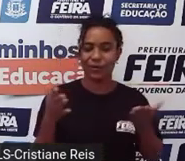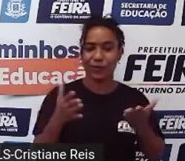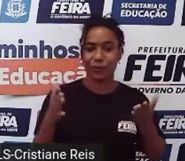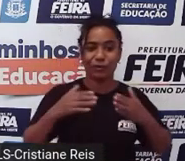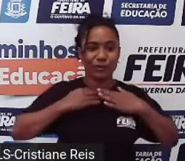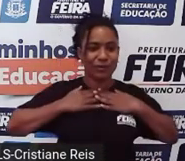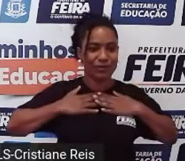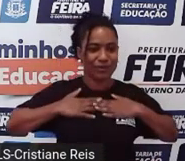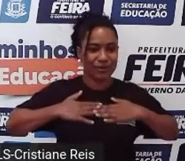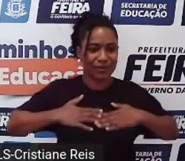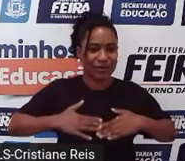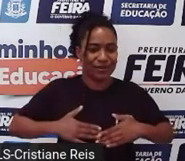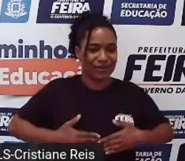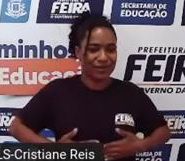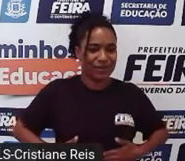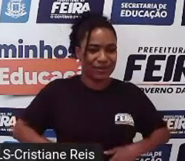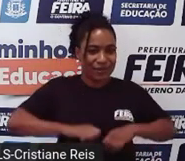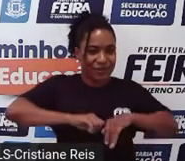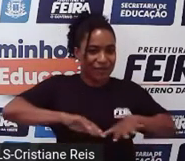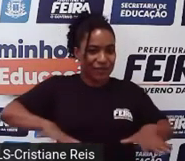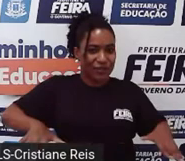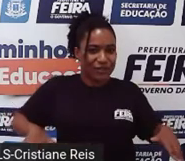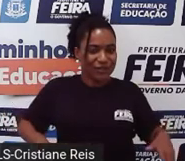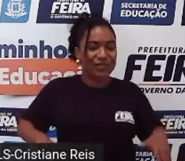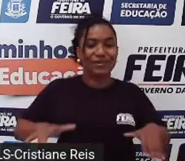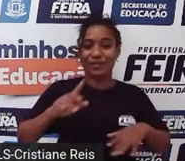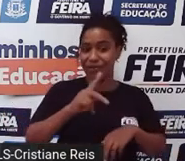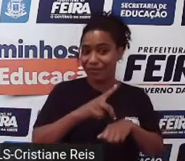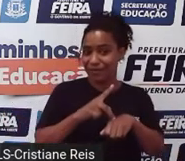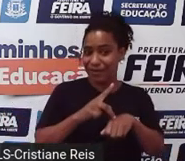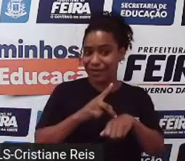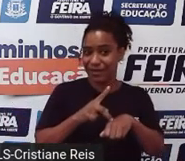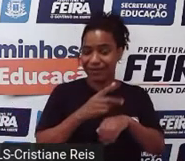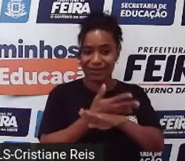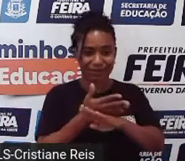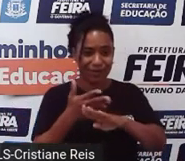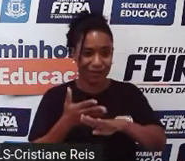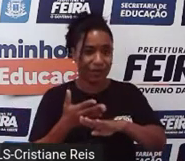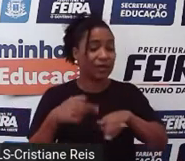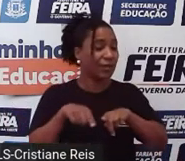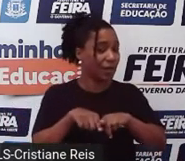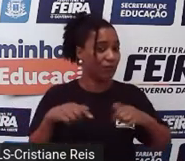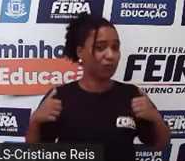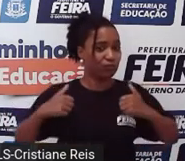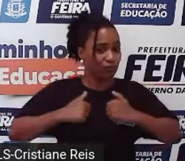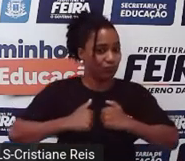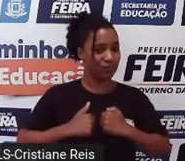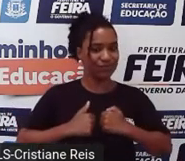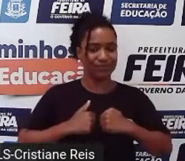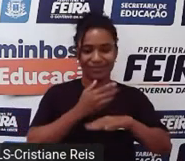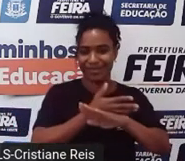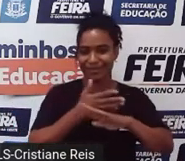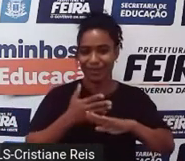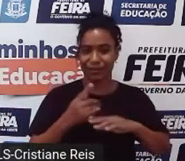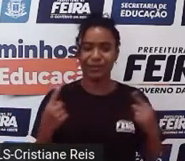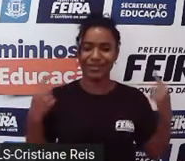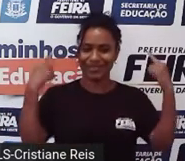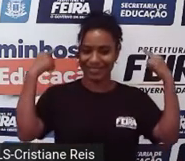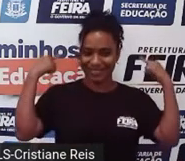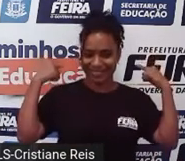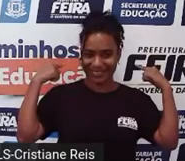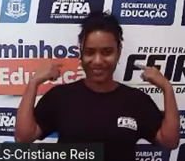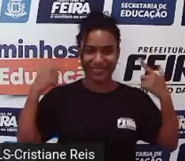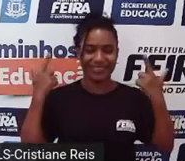usando um vestido preto e branco e o guarda-pó branco. Na parte de trás do vídeo, vocês